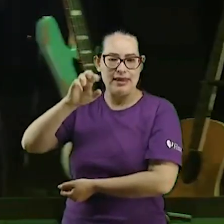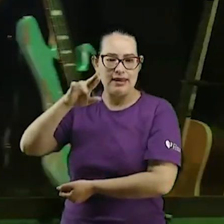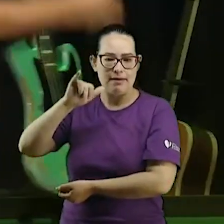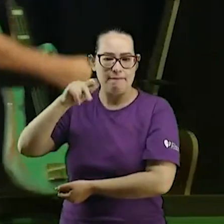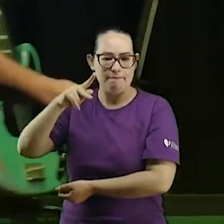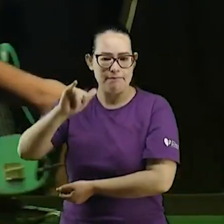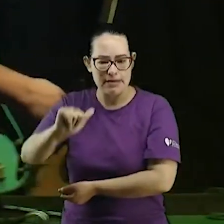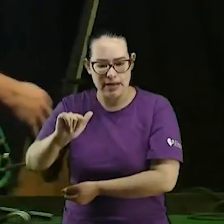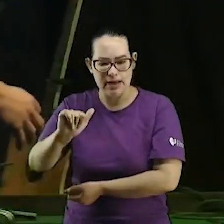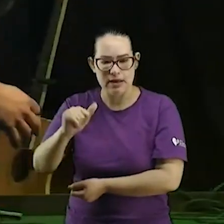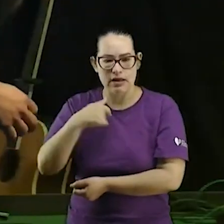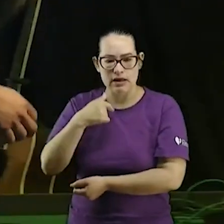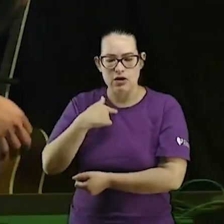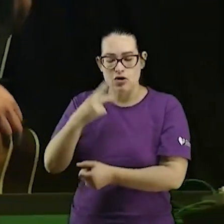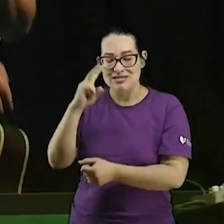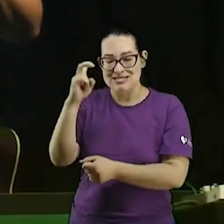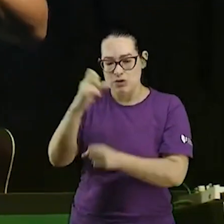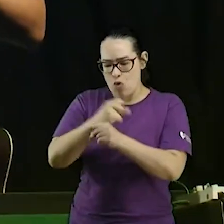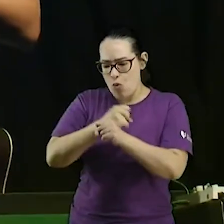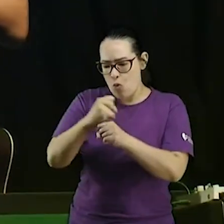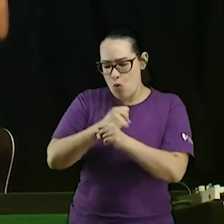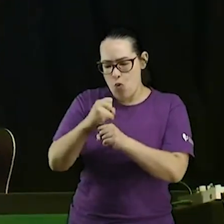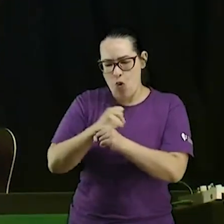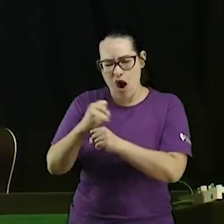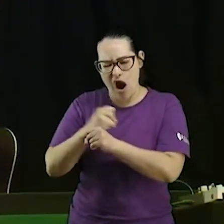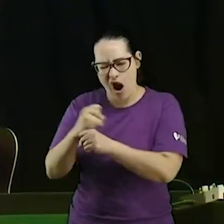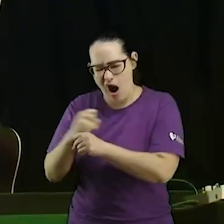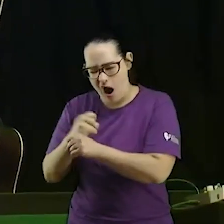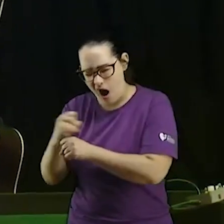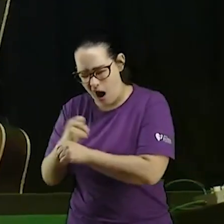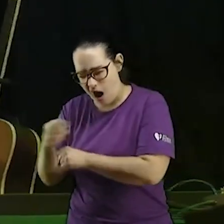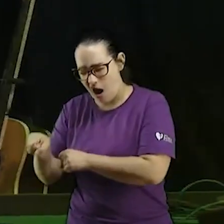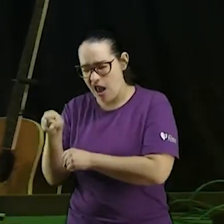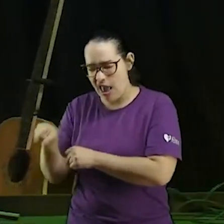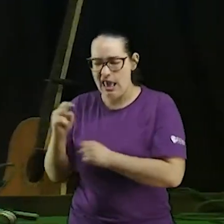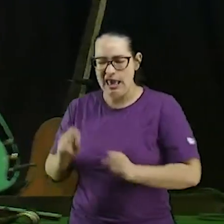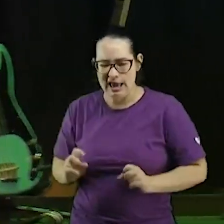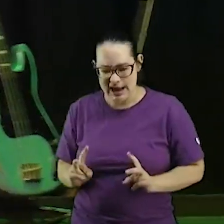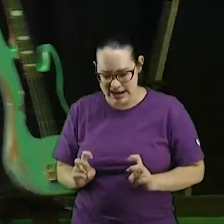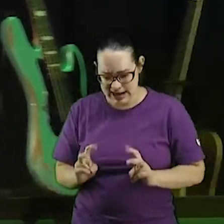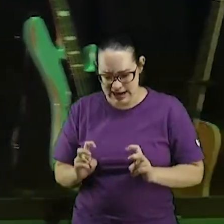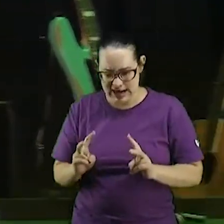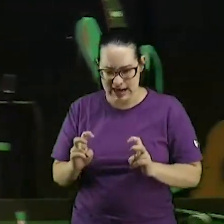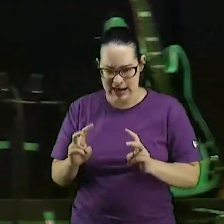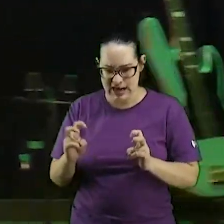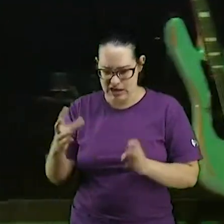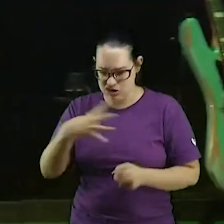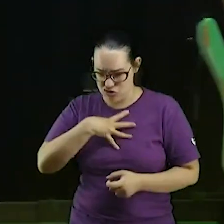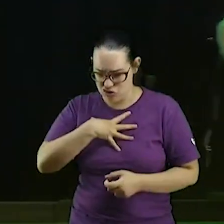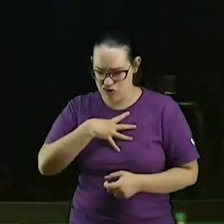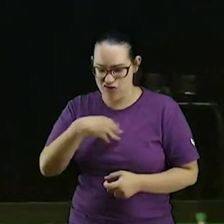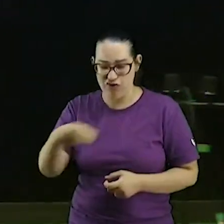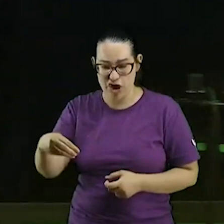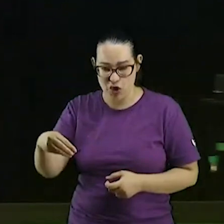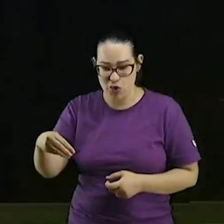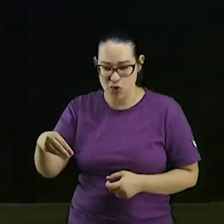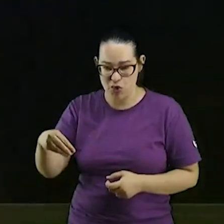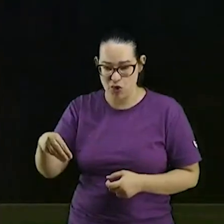cinco anos nesse deserto do câncer infantil junto com nosso filho caçula